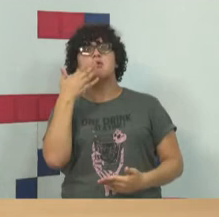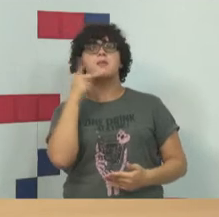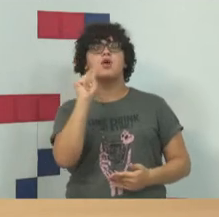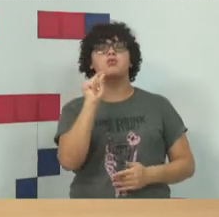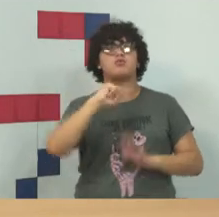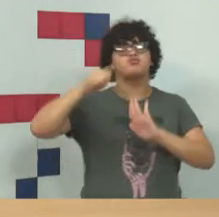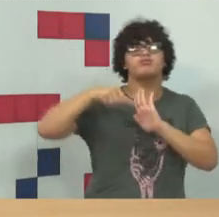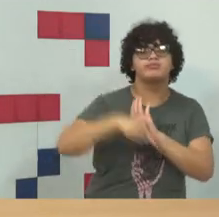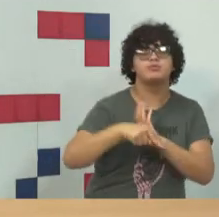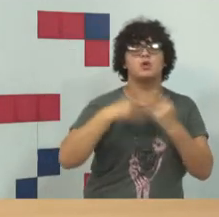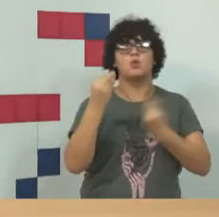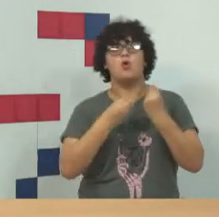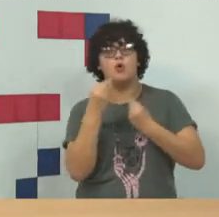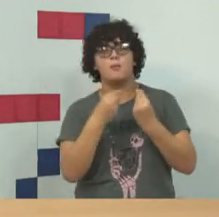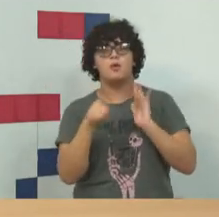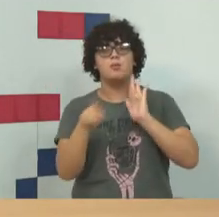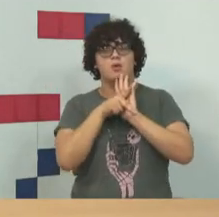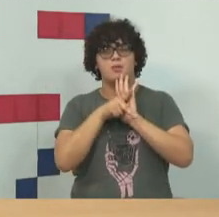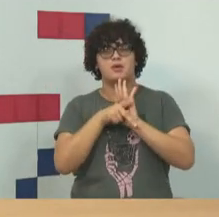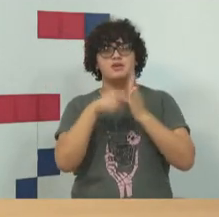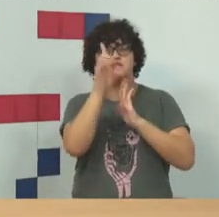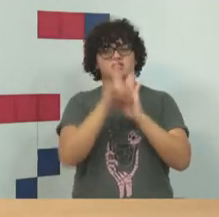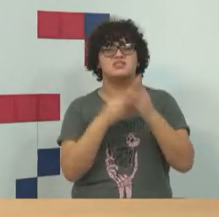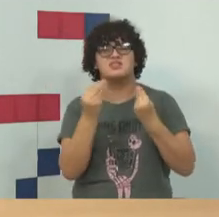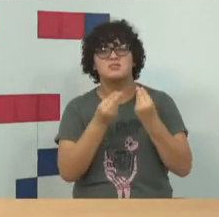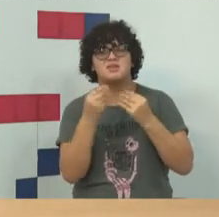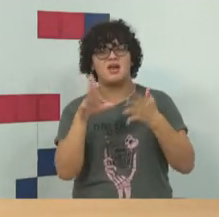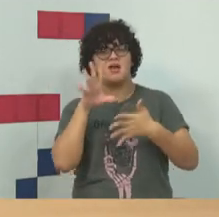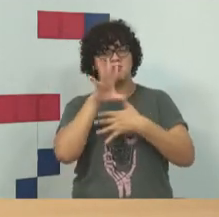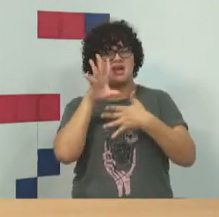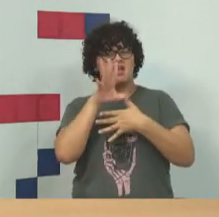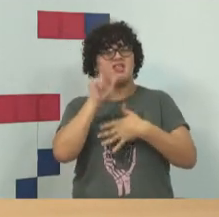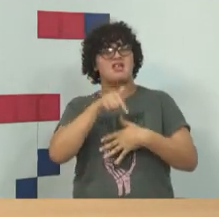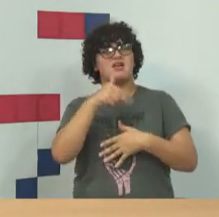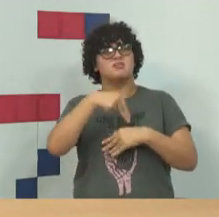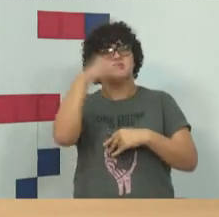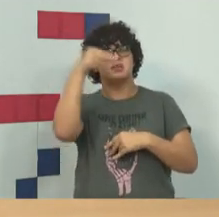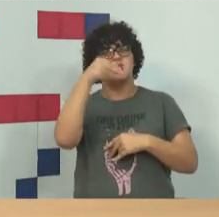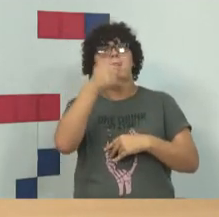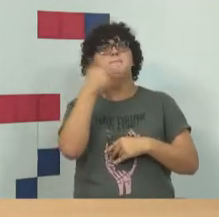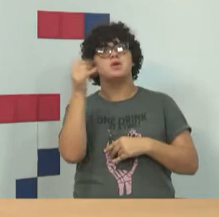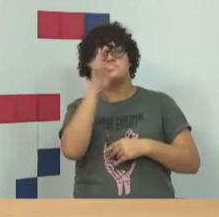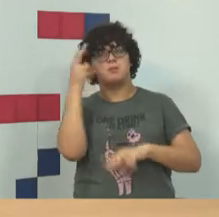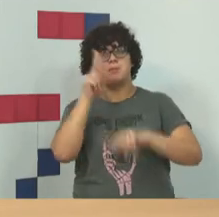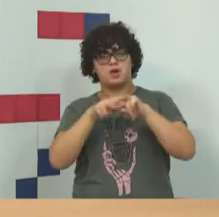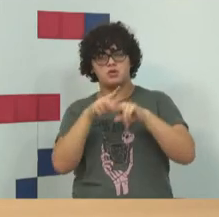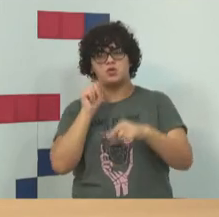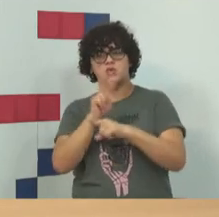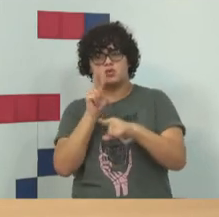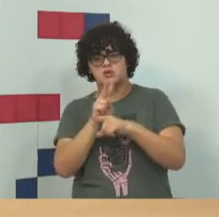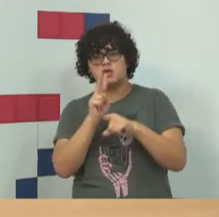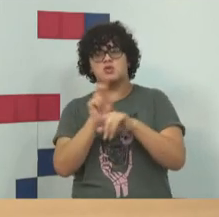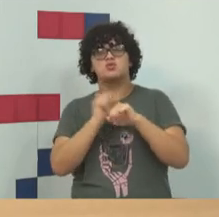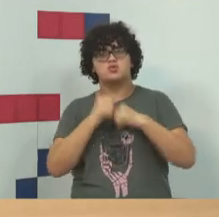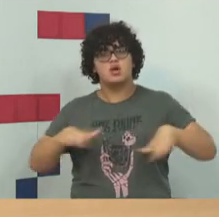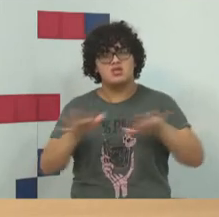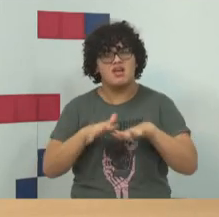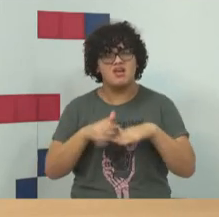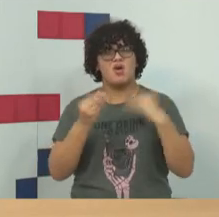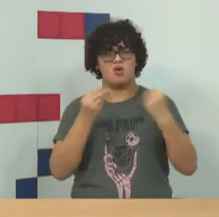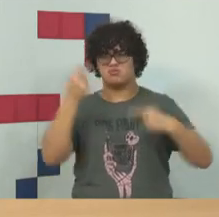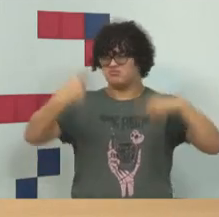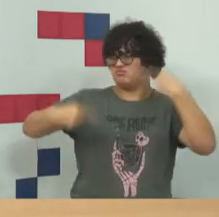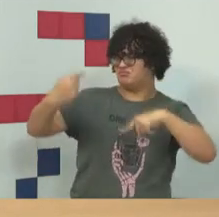fundamento dogmático de legislações como a americana, pensa, é melhor um inocente preso protegendo a sociedade, então, esses